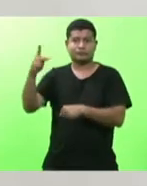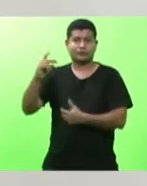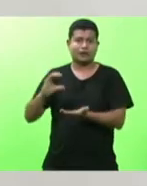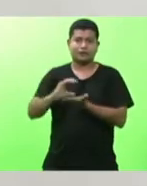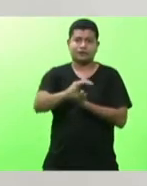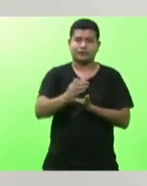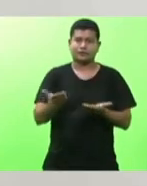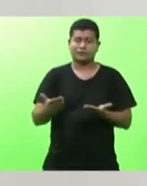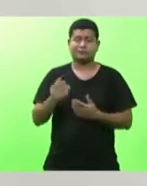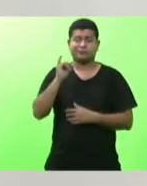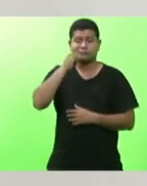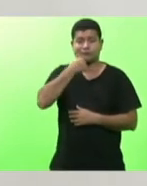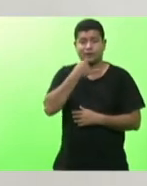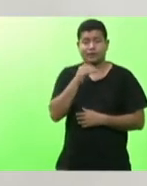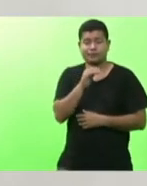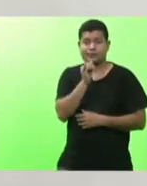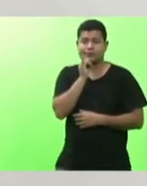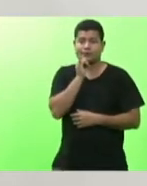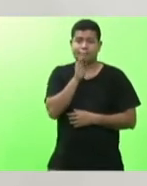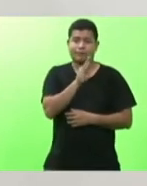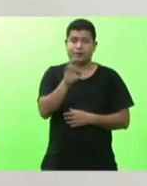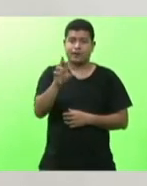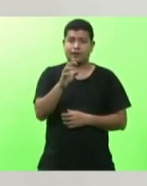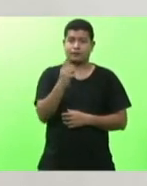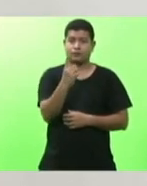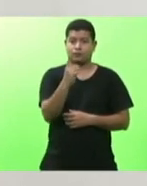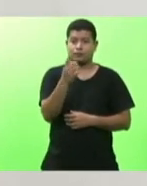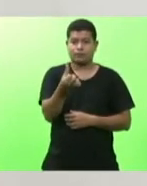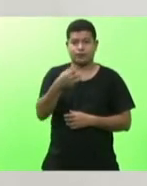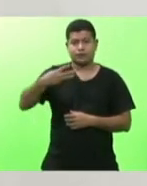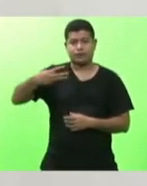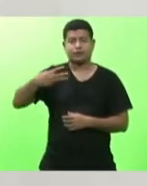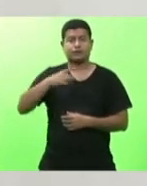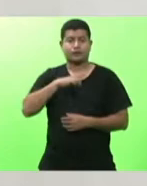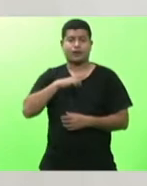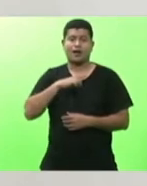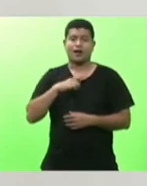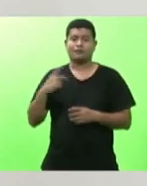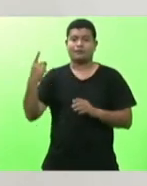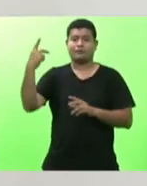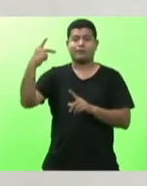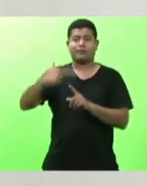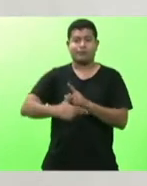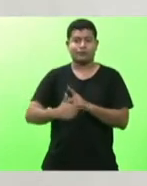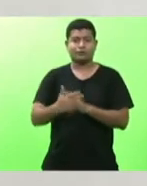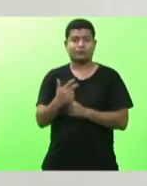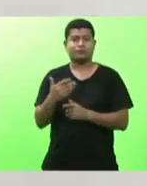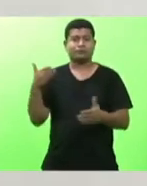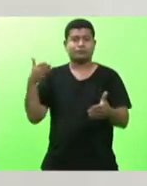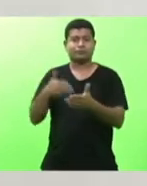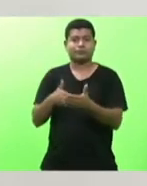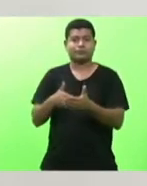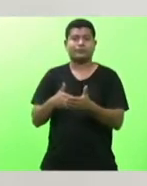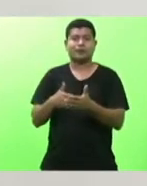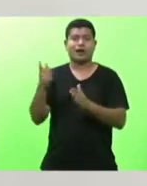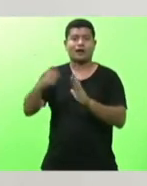a BR-163 teve um corte de 13 milhões de reais